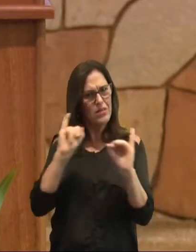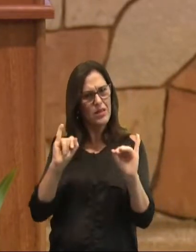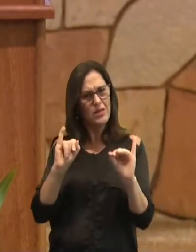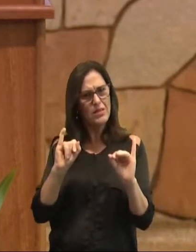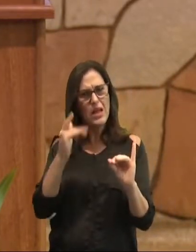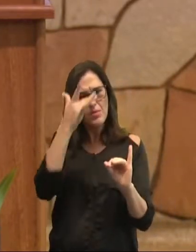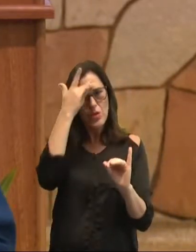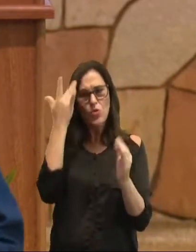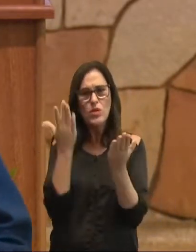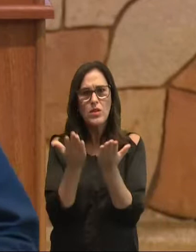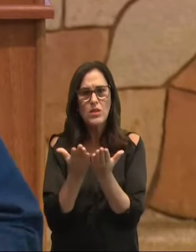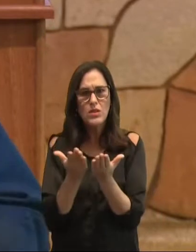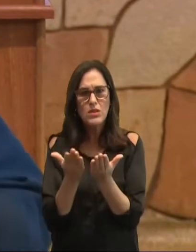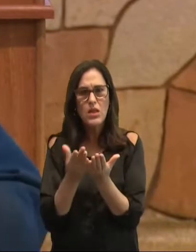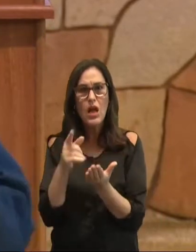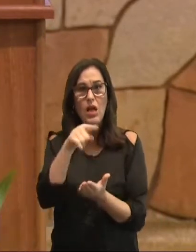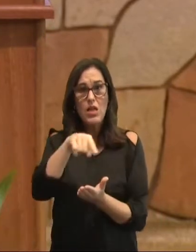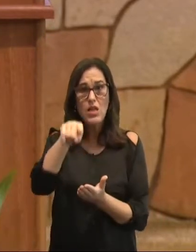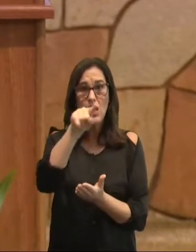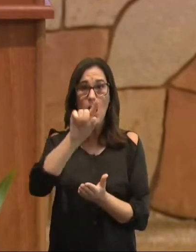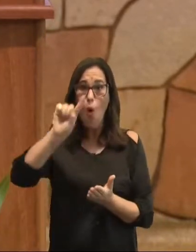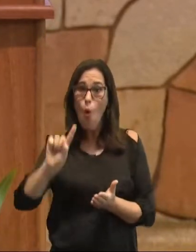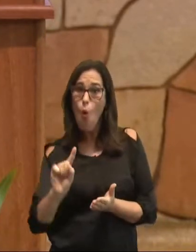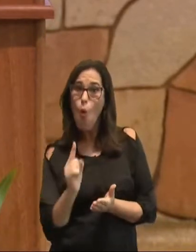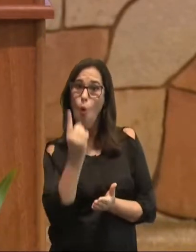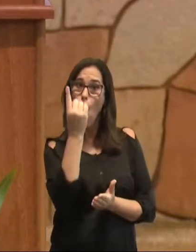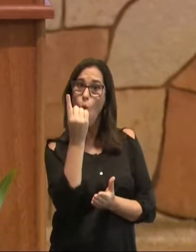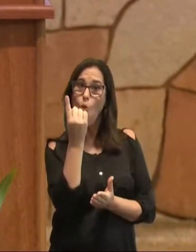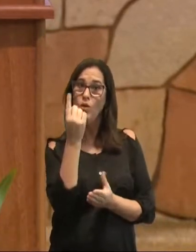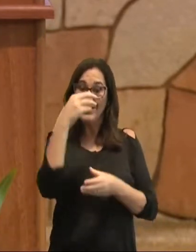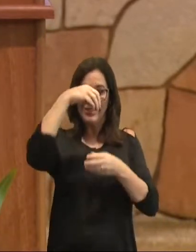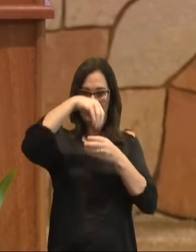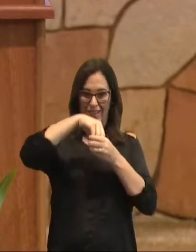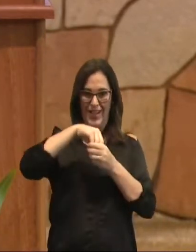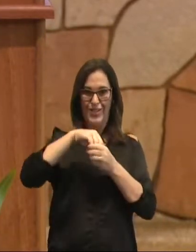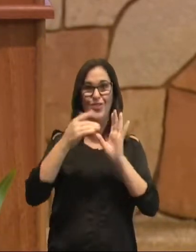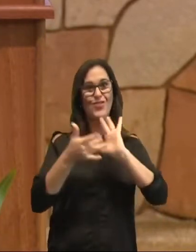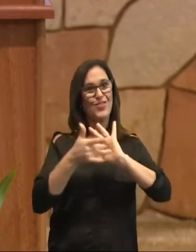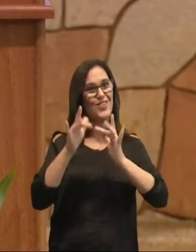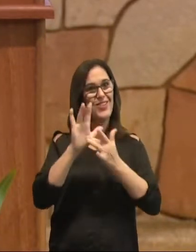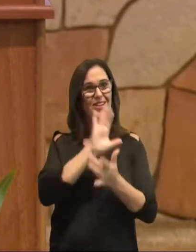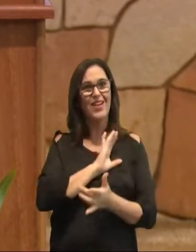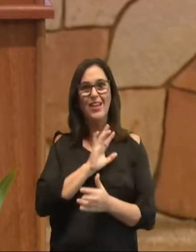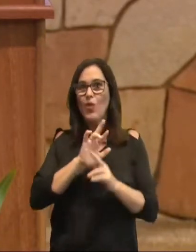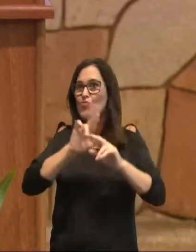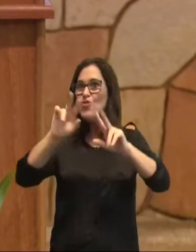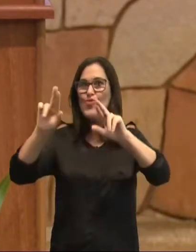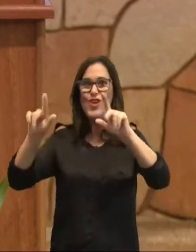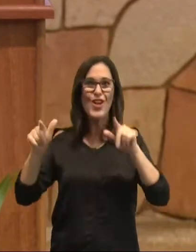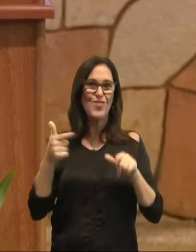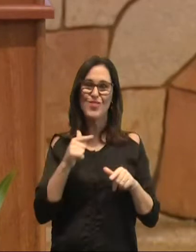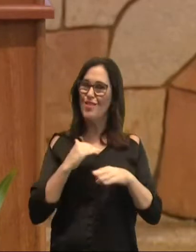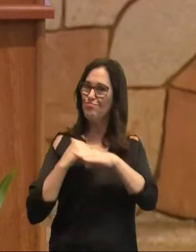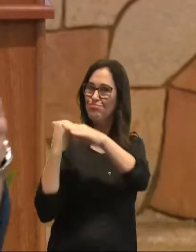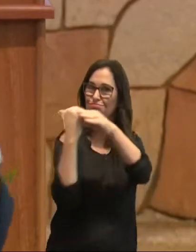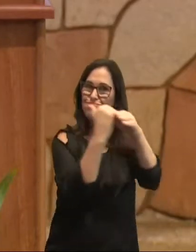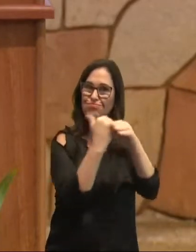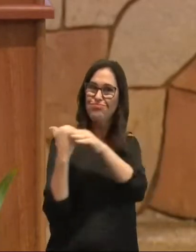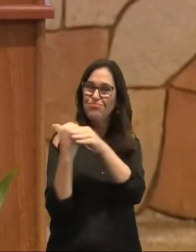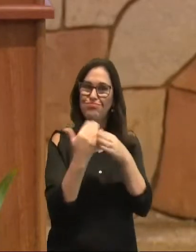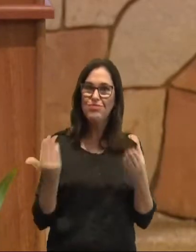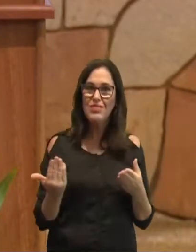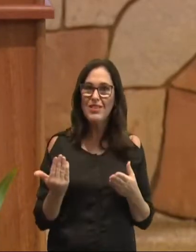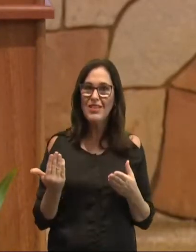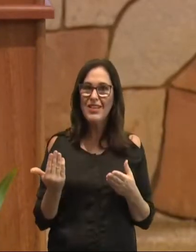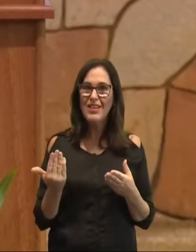cristãos que eles eram um em Cristo e que agora não havia mais diferença entre judeus e gentios, não havia